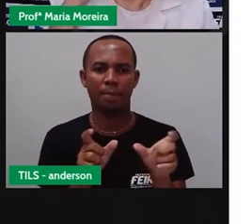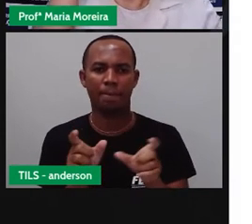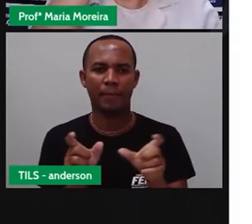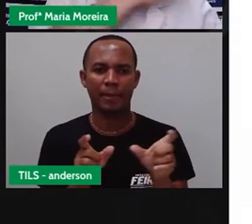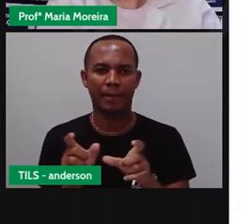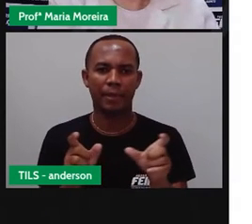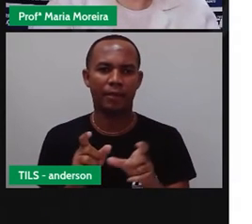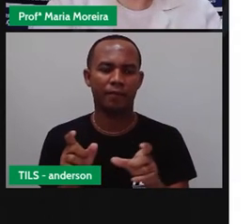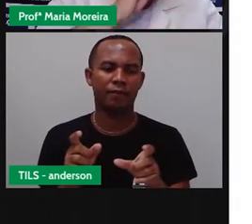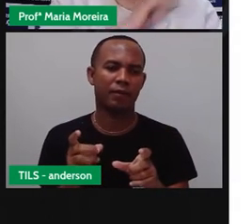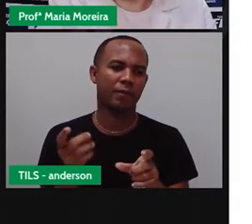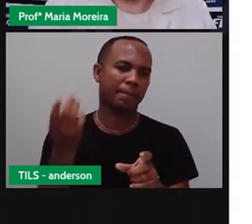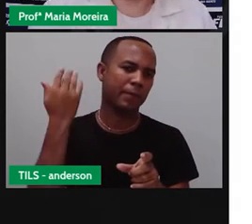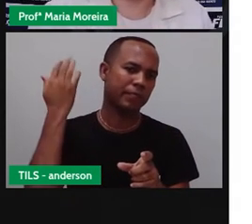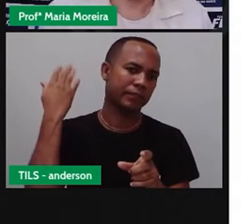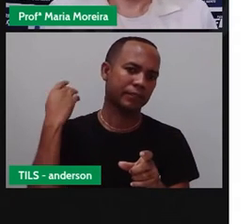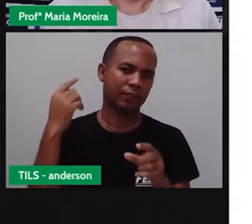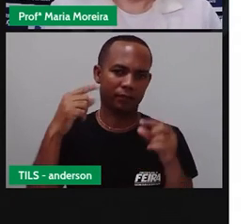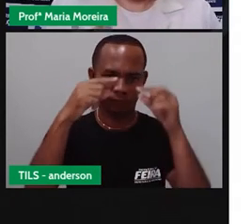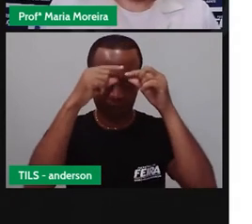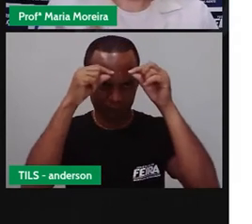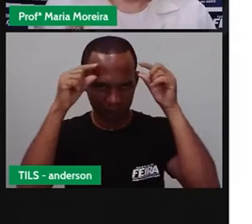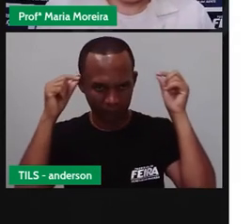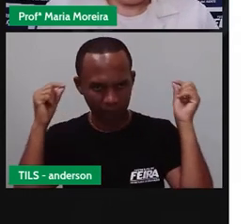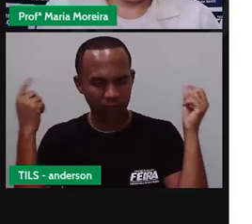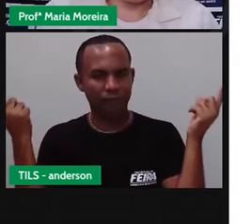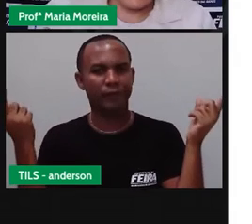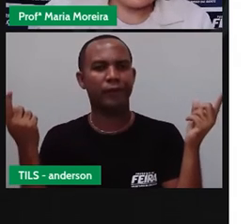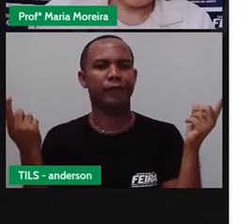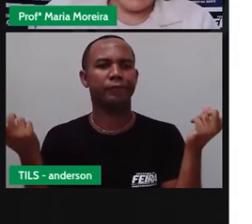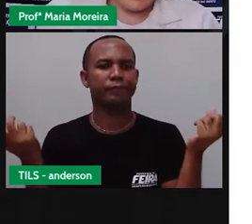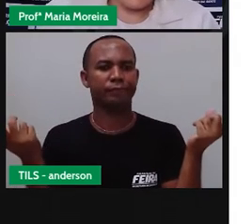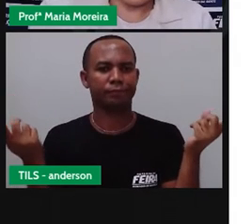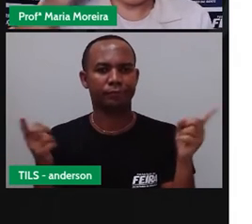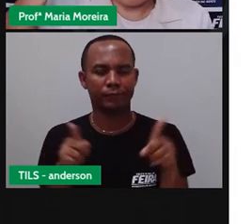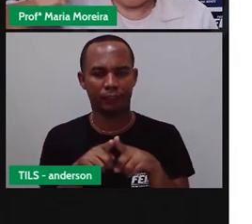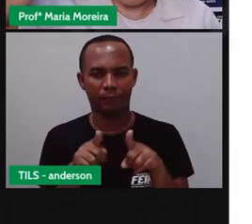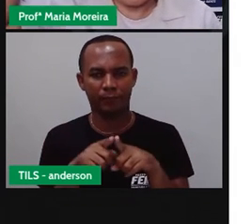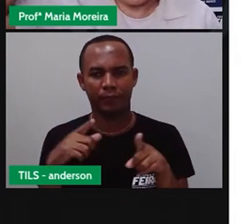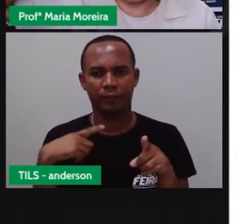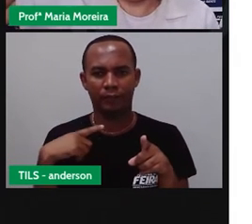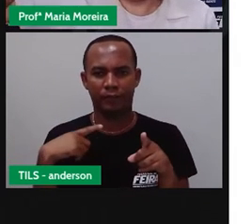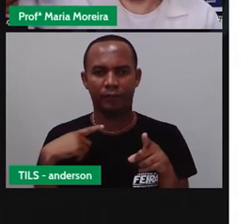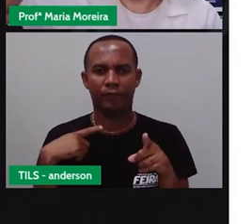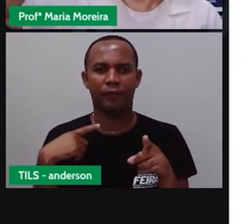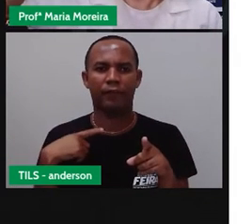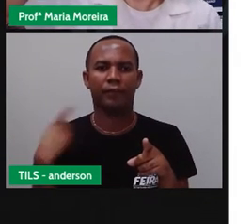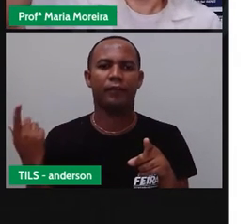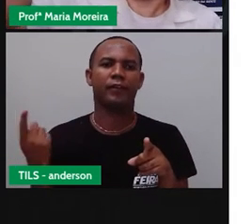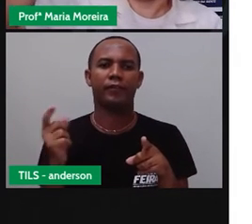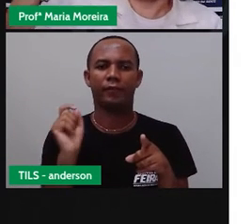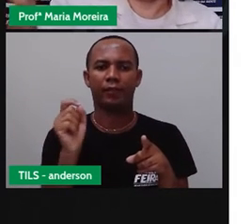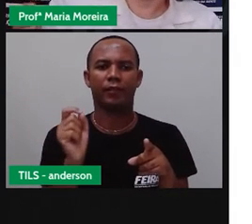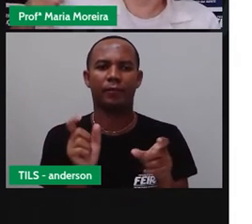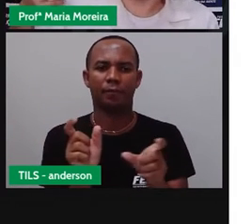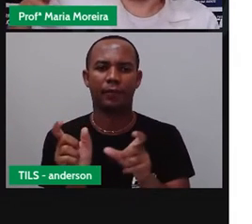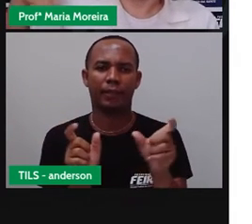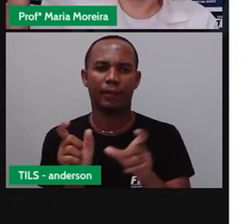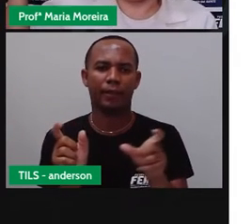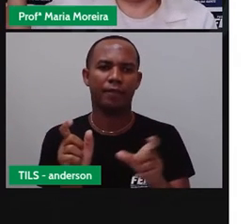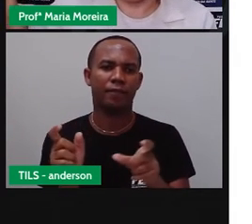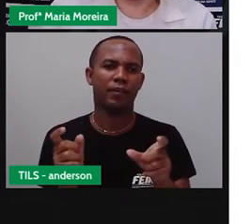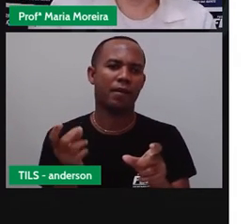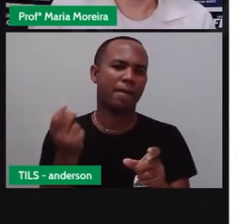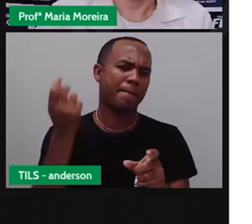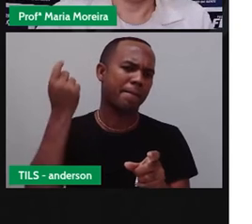vieram de origem lá do grego, do latim. E que essas palavras trazem o H aí na sua composição, porque são palavras, o quê?